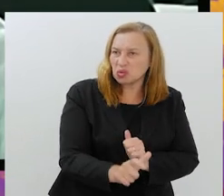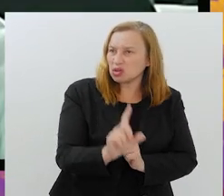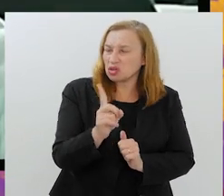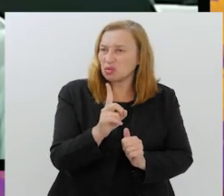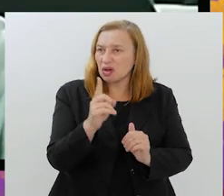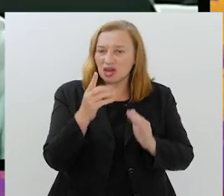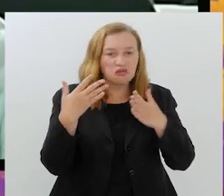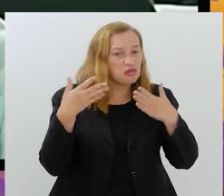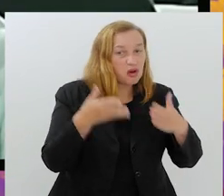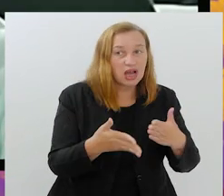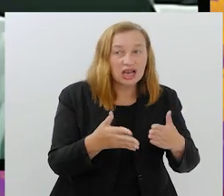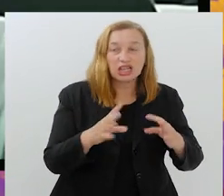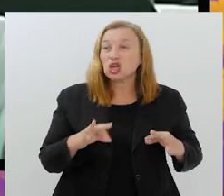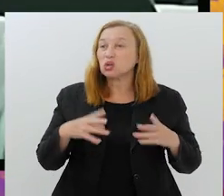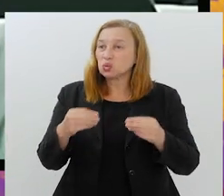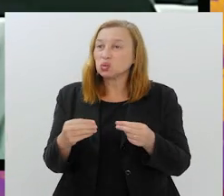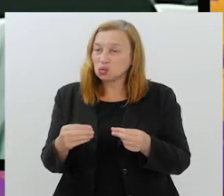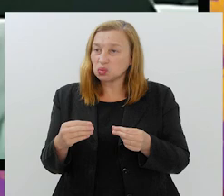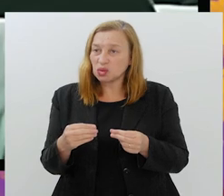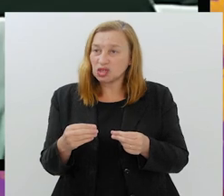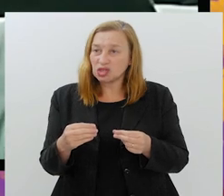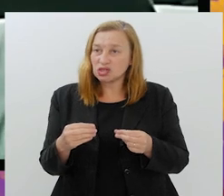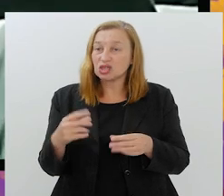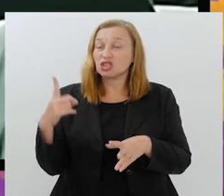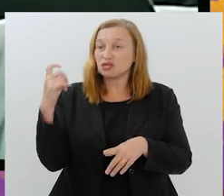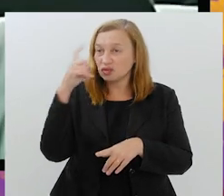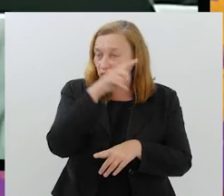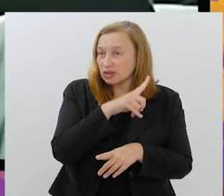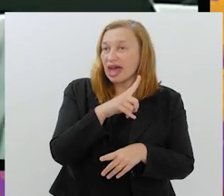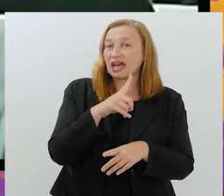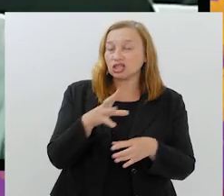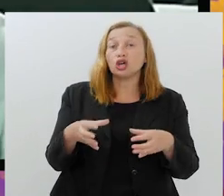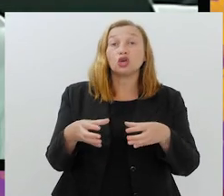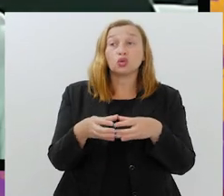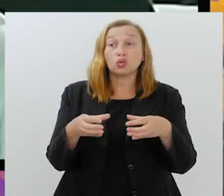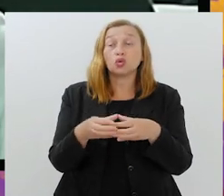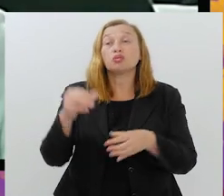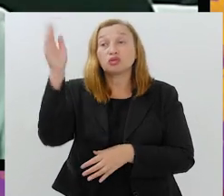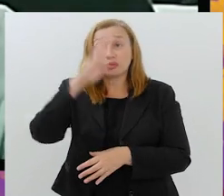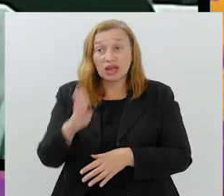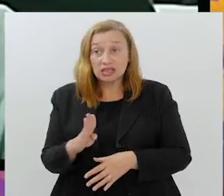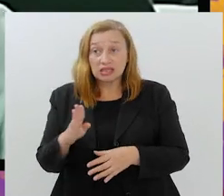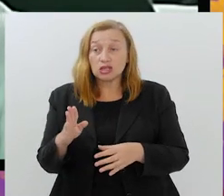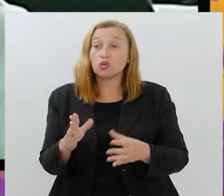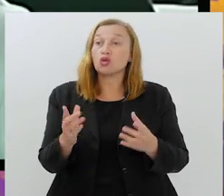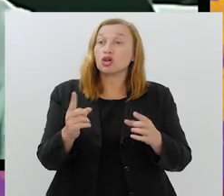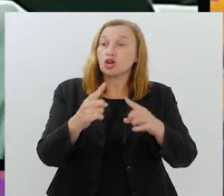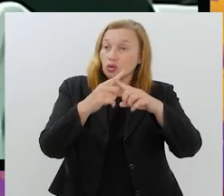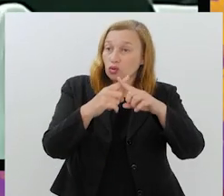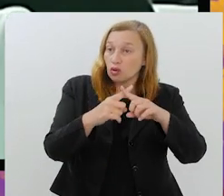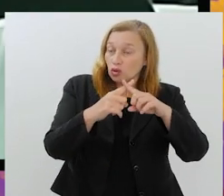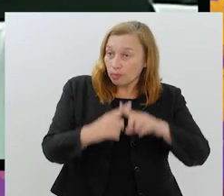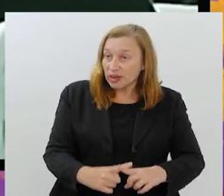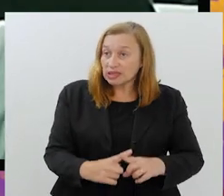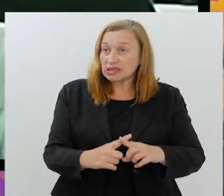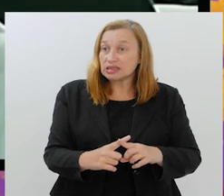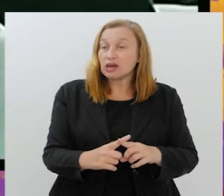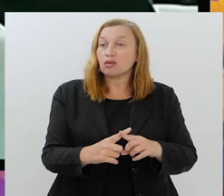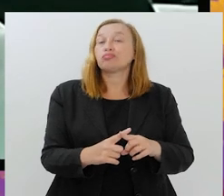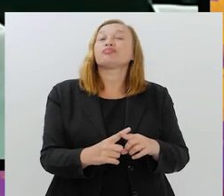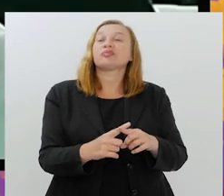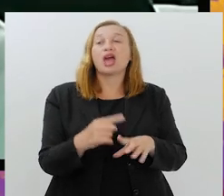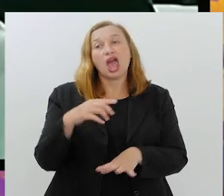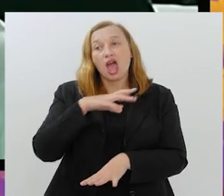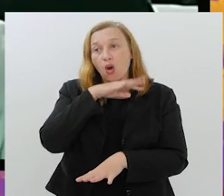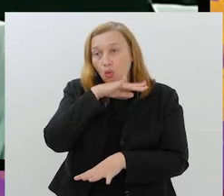uma entidade com problemas, e acaba que tudo respinga no desempenho do time em campo. O aspecto de jogo do Brasil nas